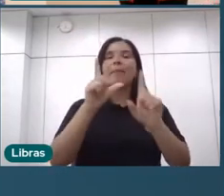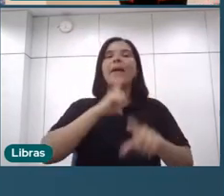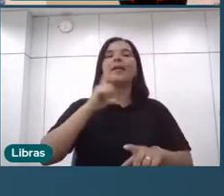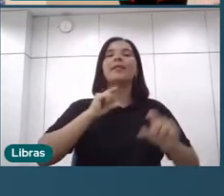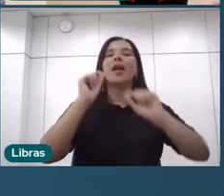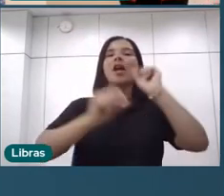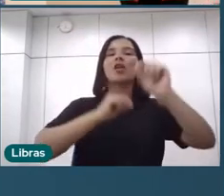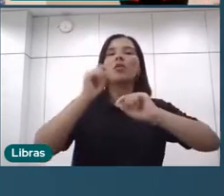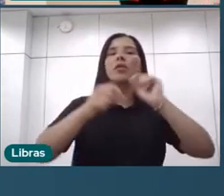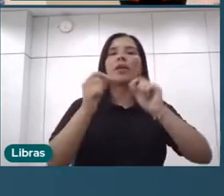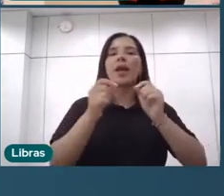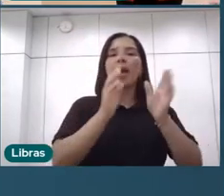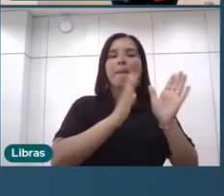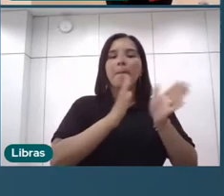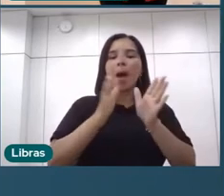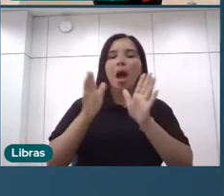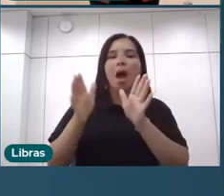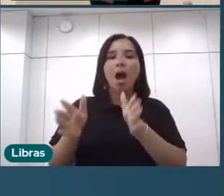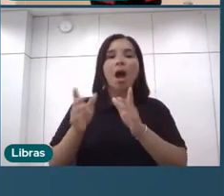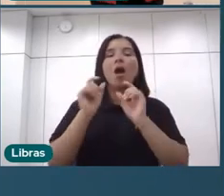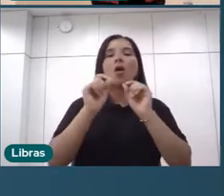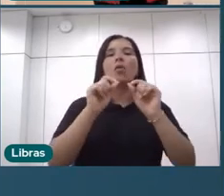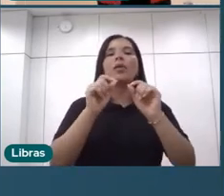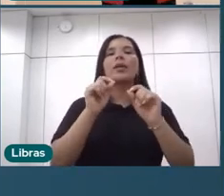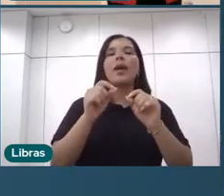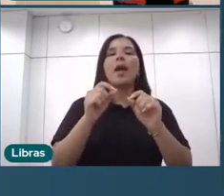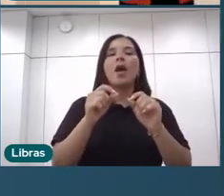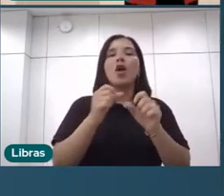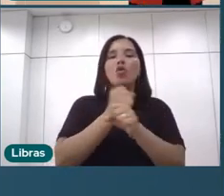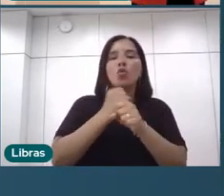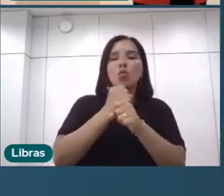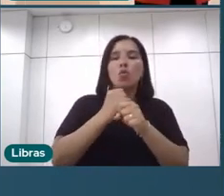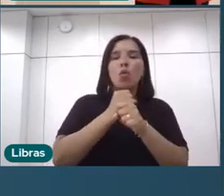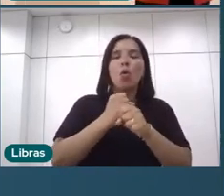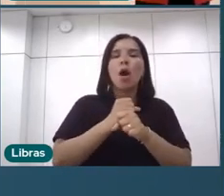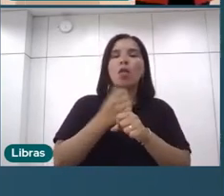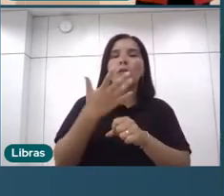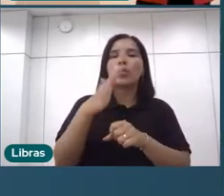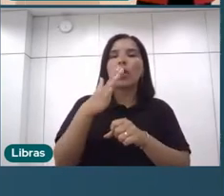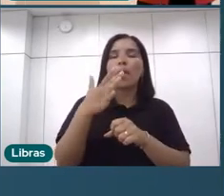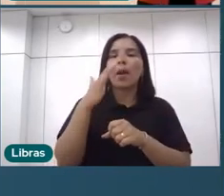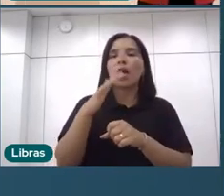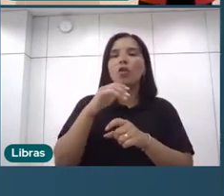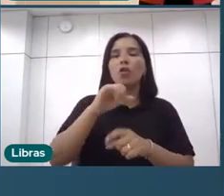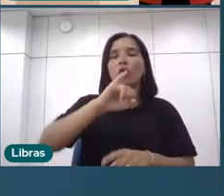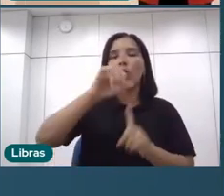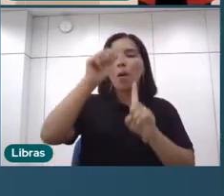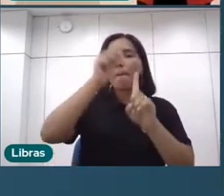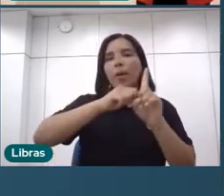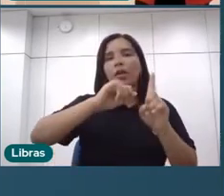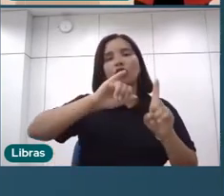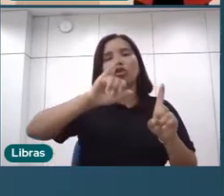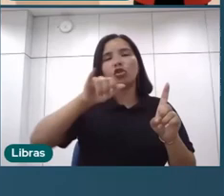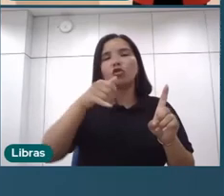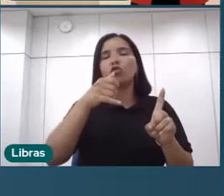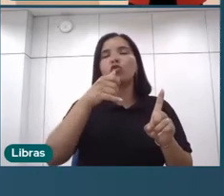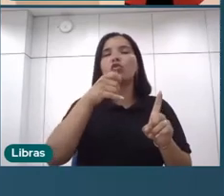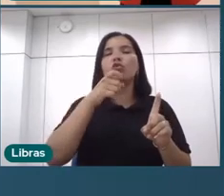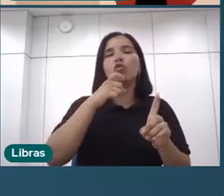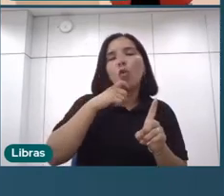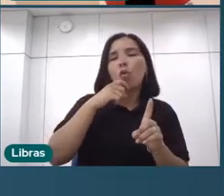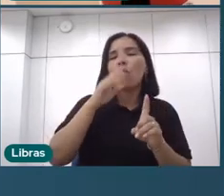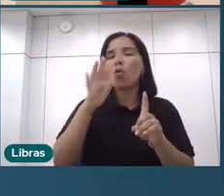acho que só no meio do ano que a gente vai ter um bom olhar de que de fato é essa nova gestão, quem são as pessoas que estão, a gente fez um foco aqui na